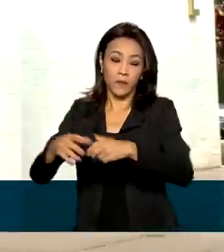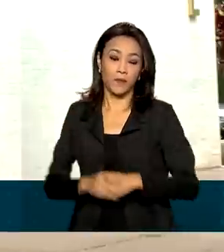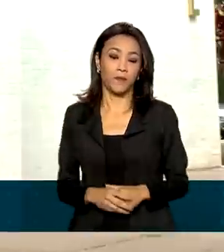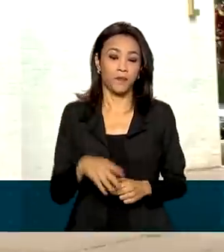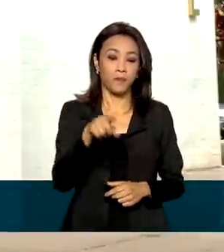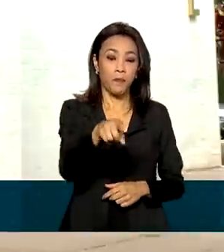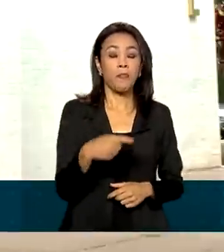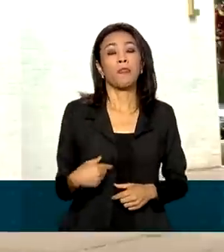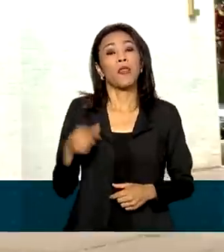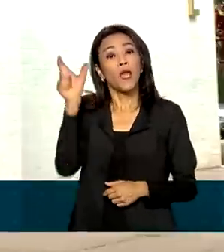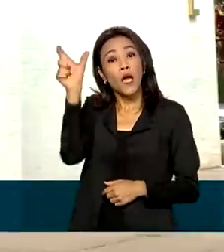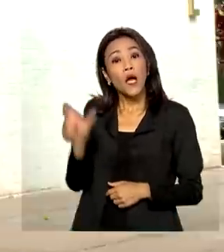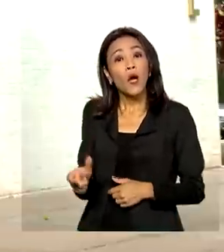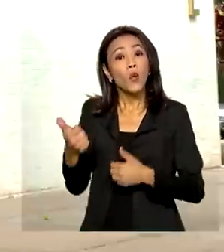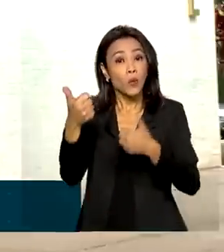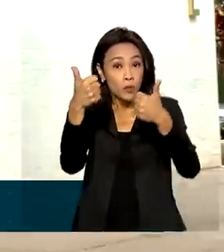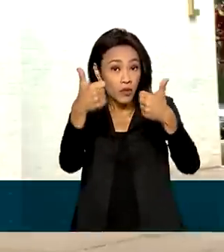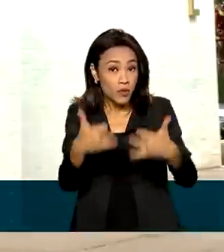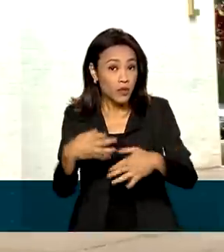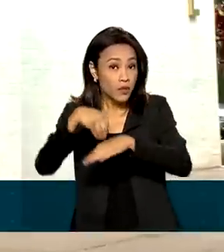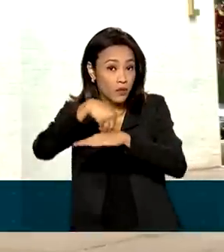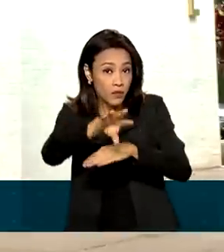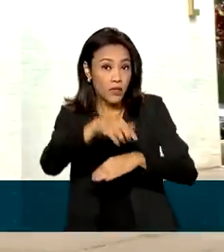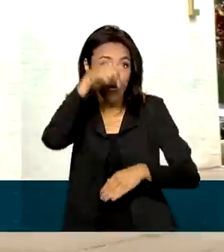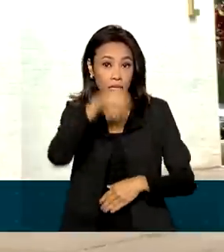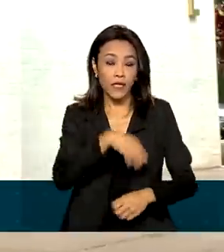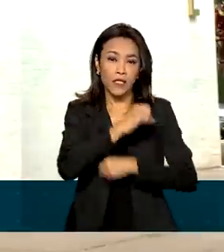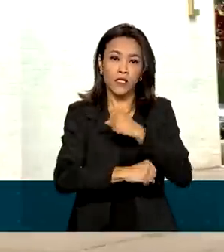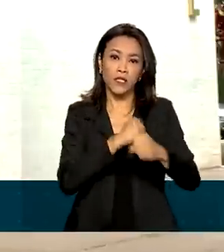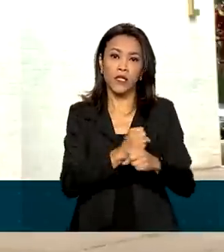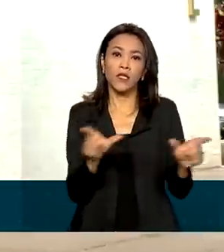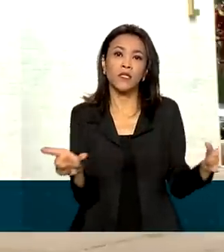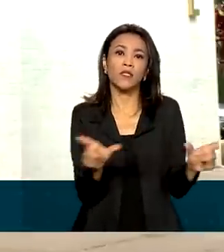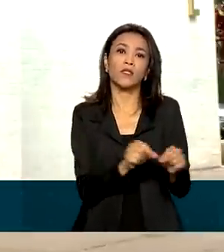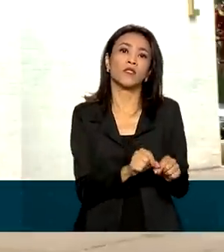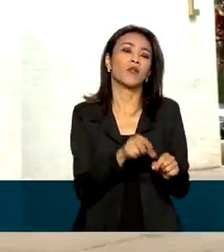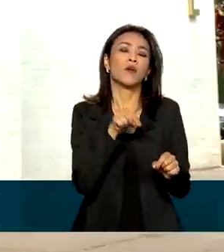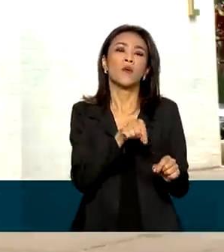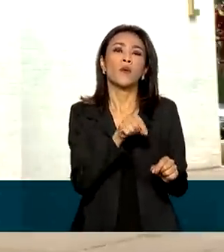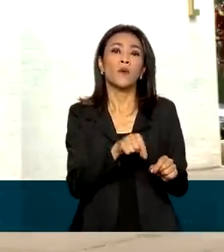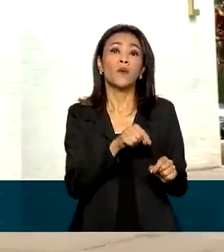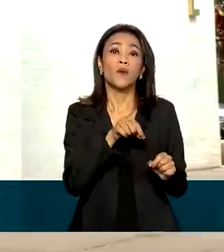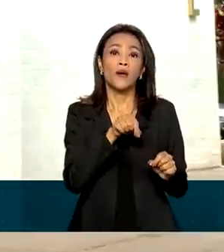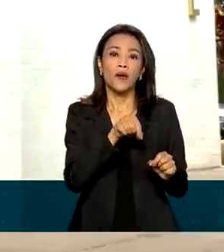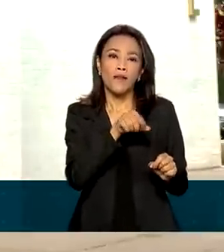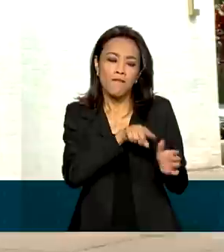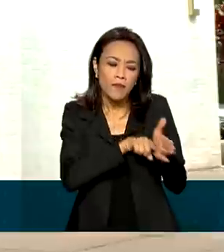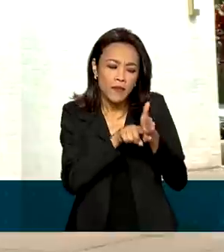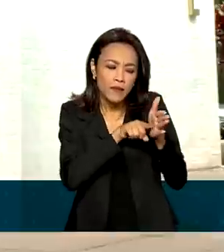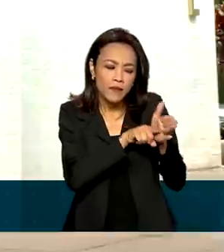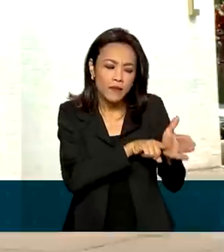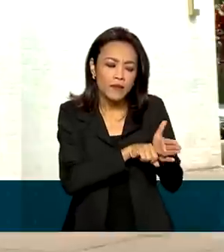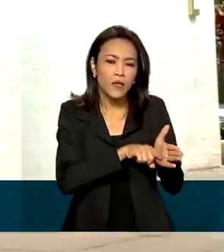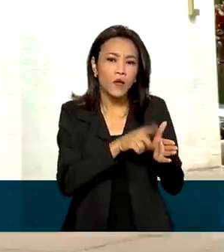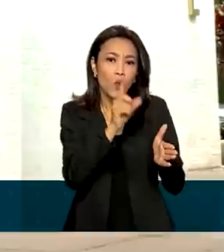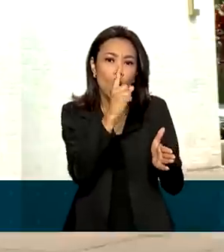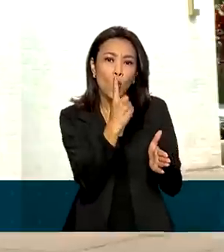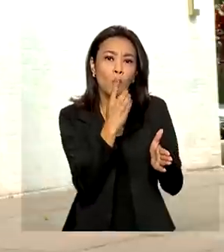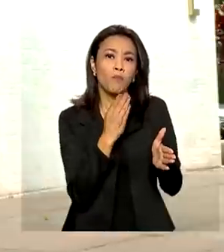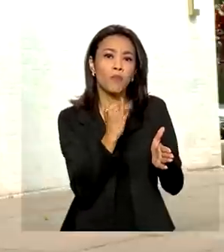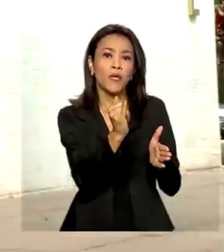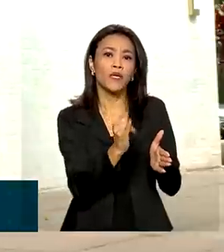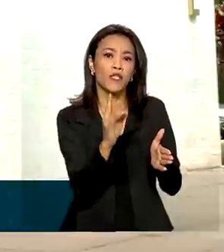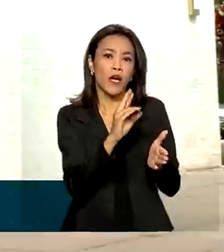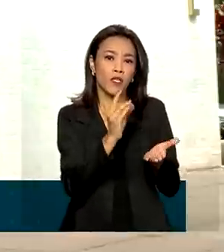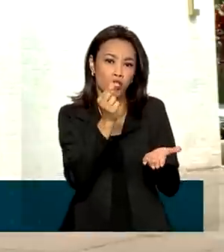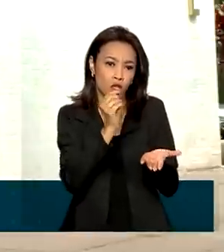segundo o ministro, este ano, só o Fundo Nacional de Desenvolvimento Científico e Tecnológico investiu cerca de 1 bilhão de reais